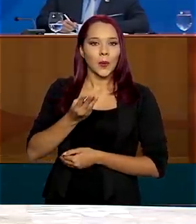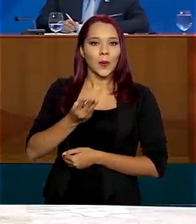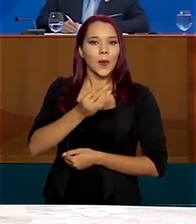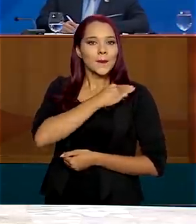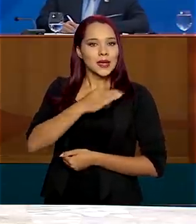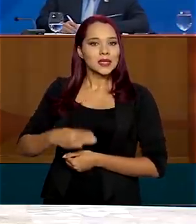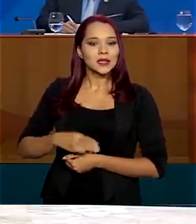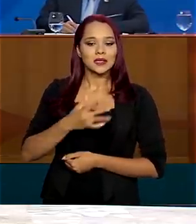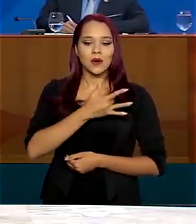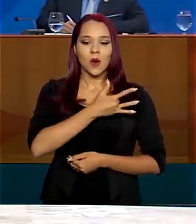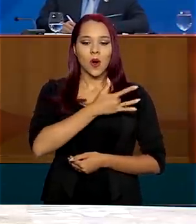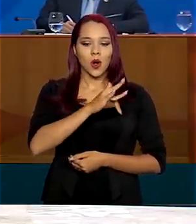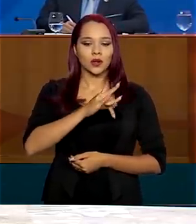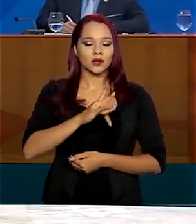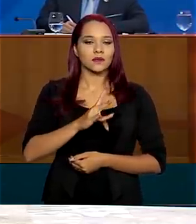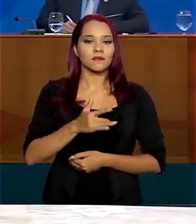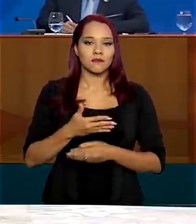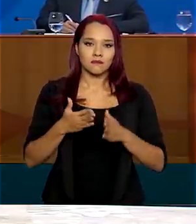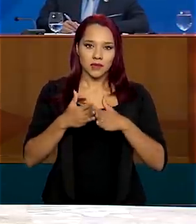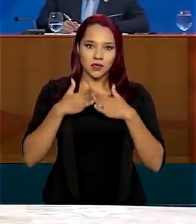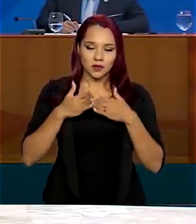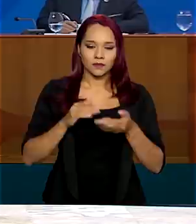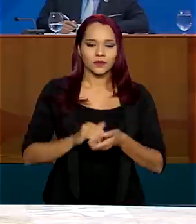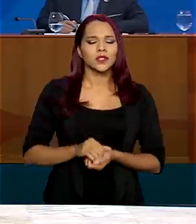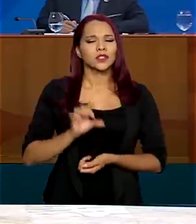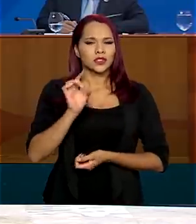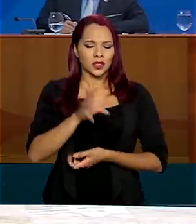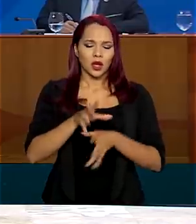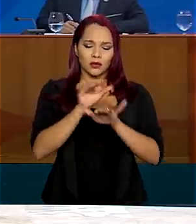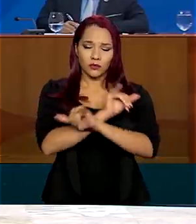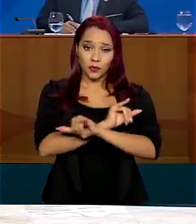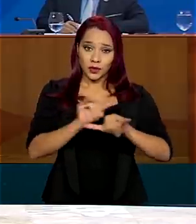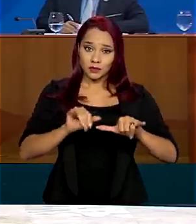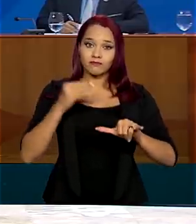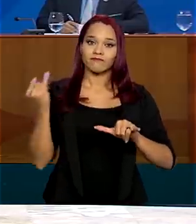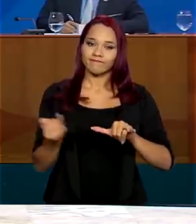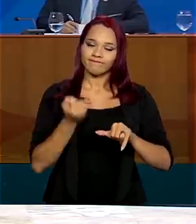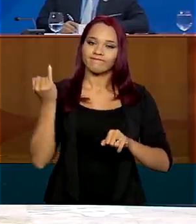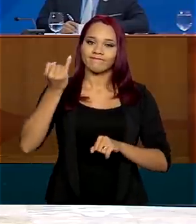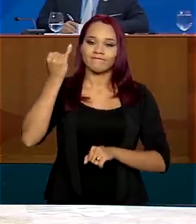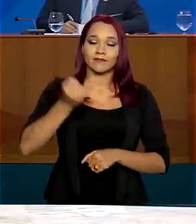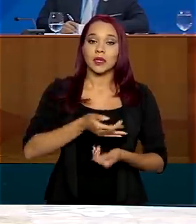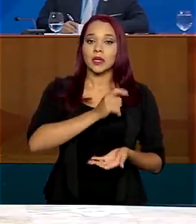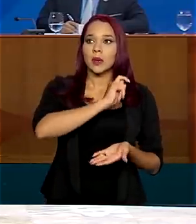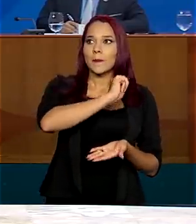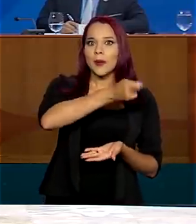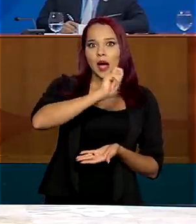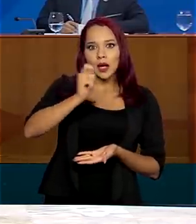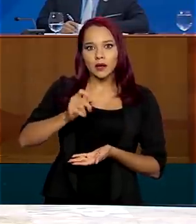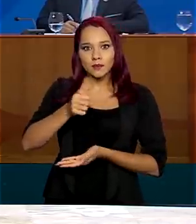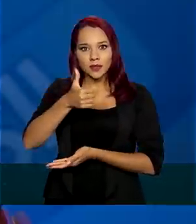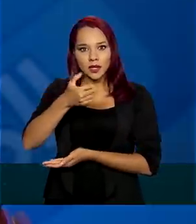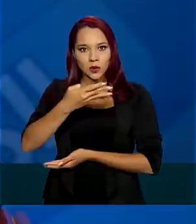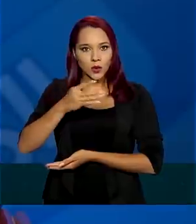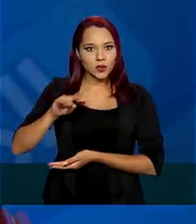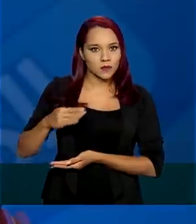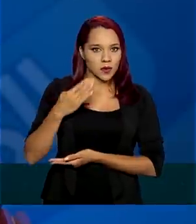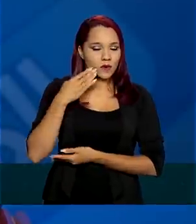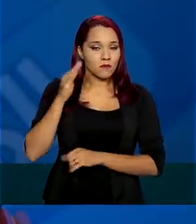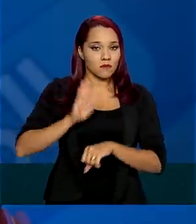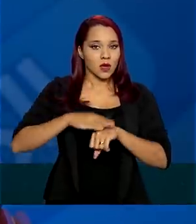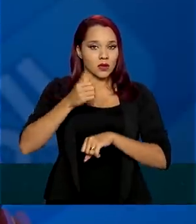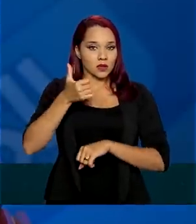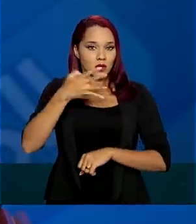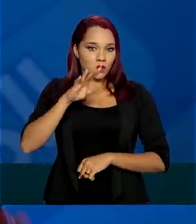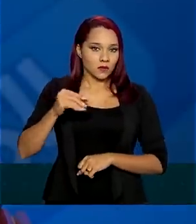só trazer uma informação que é relevante, que para o pagamento das 14 milhões, mais de 14